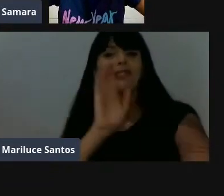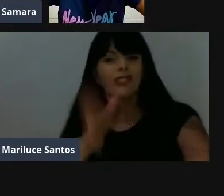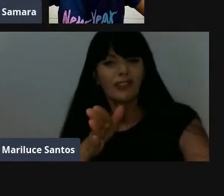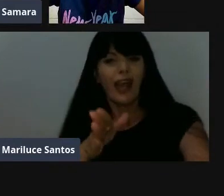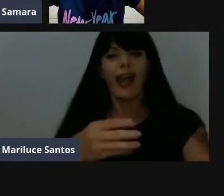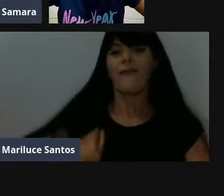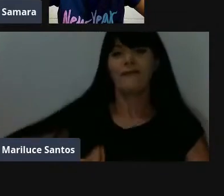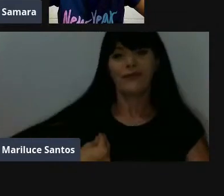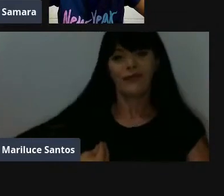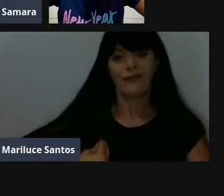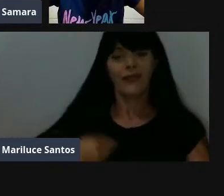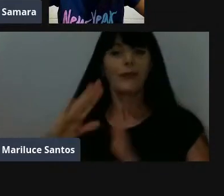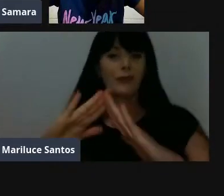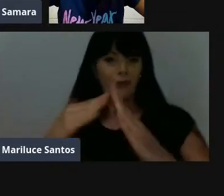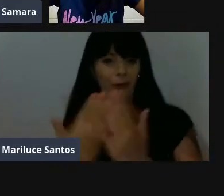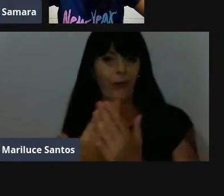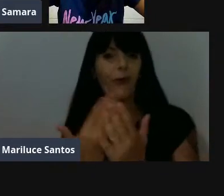aqui.